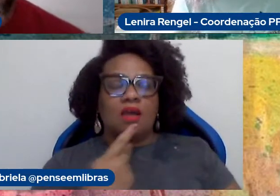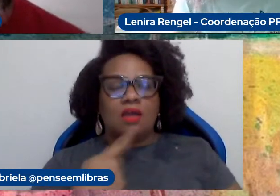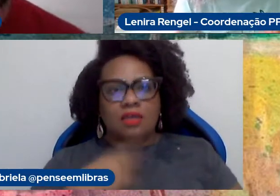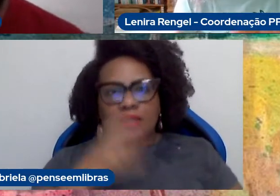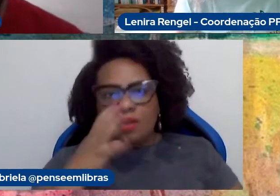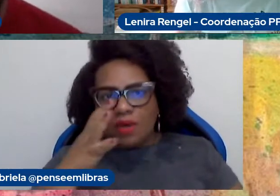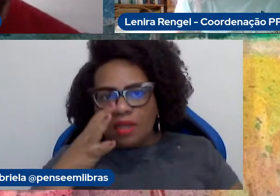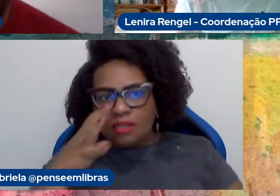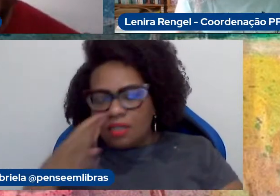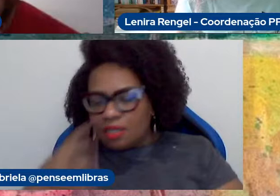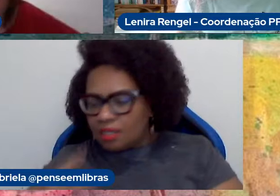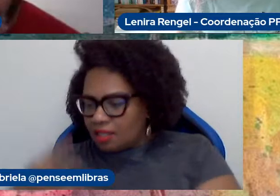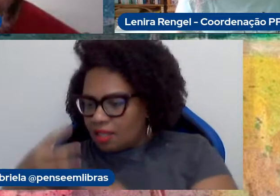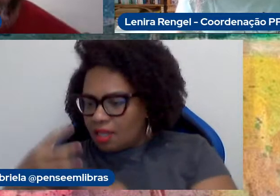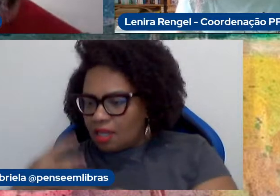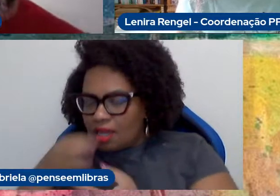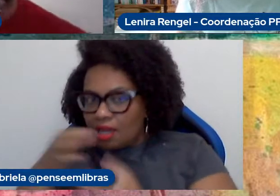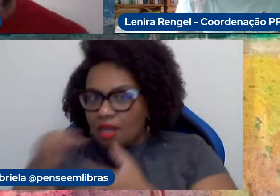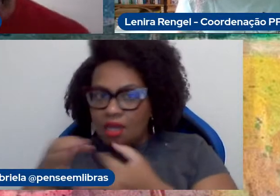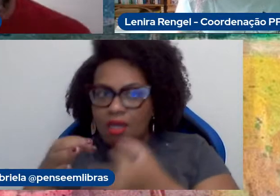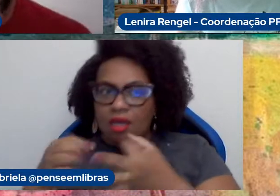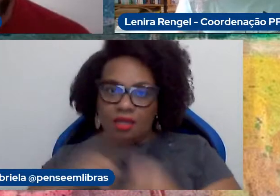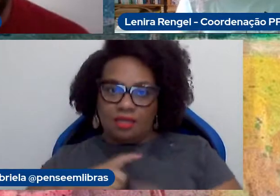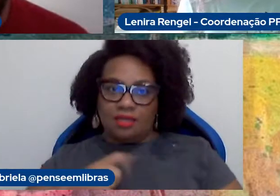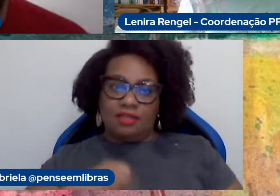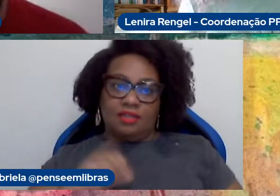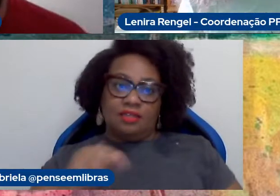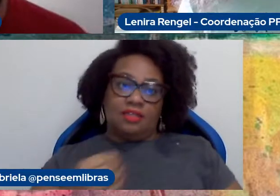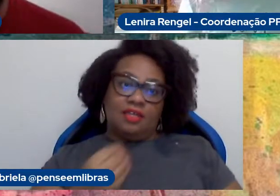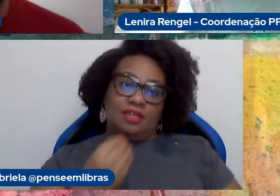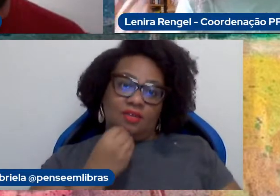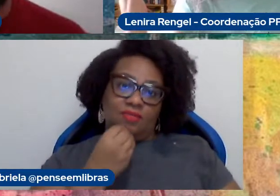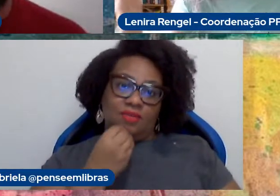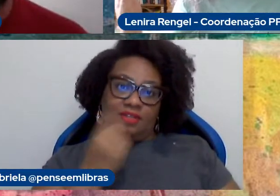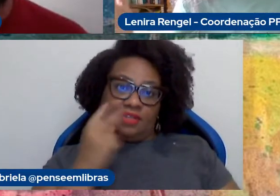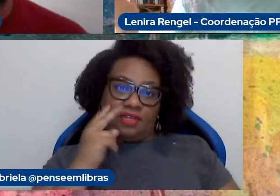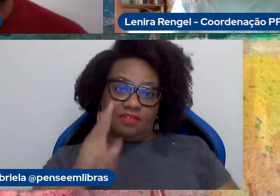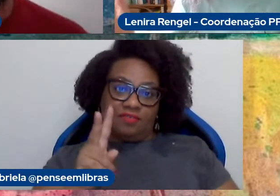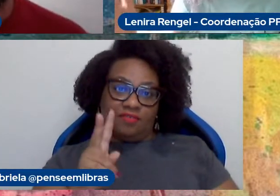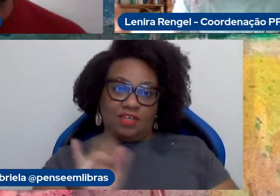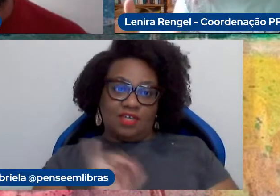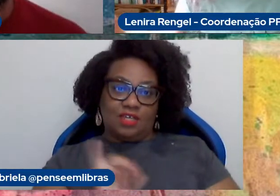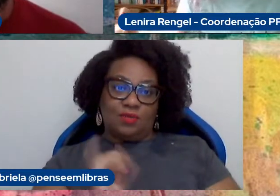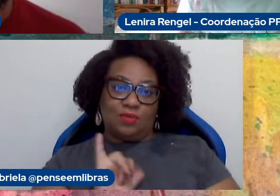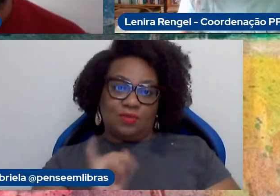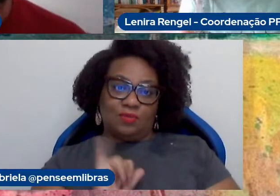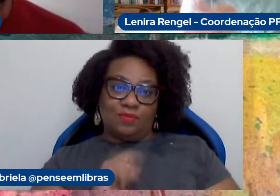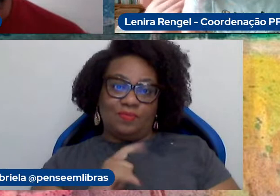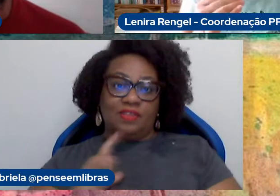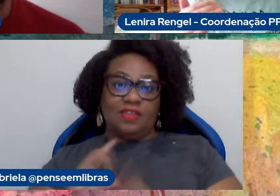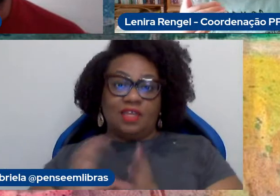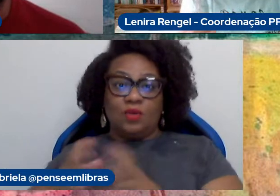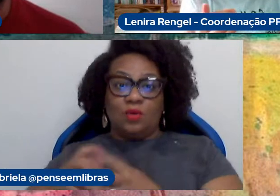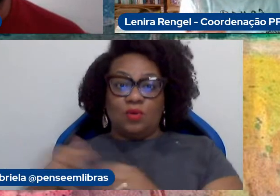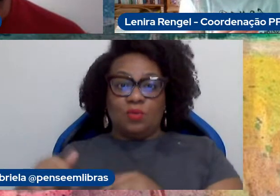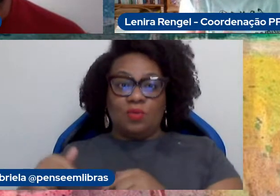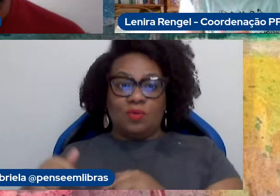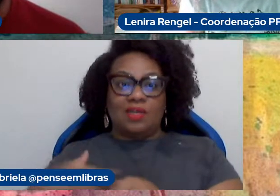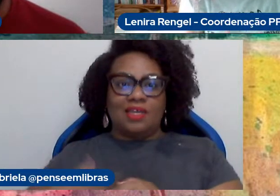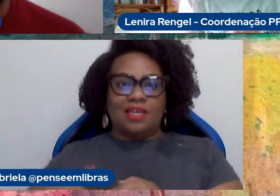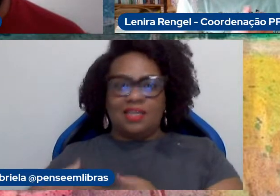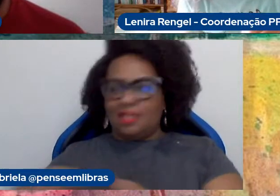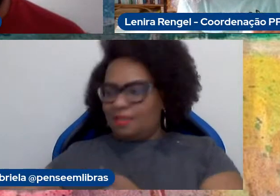comentários, que aqui a gente tem a oportunidade de ver o que está vindo no YouTube, e temos aqui uma querida equipe também que está mandando